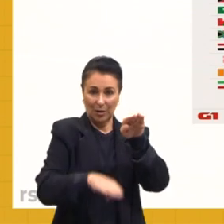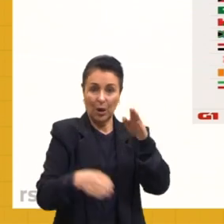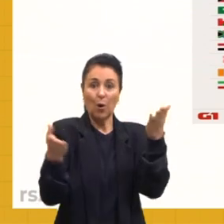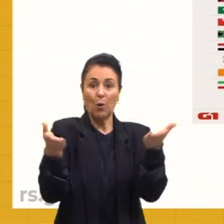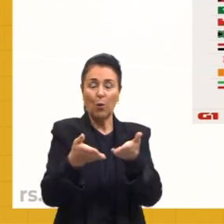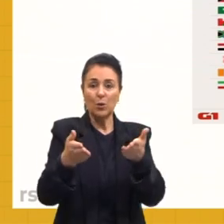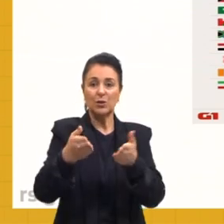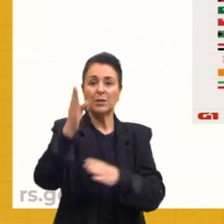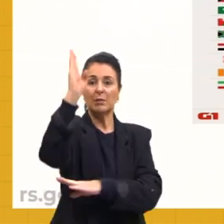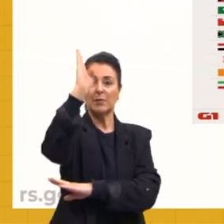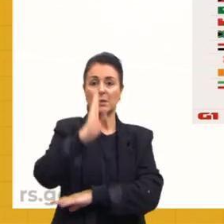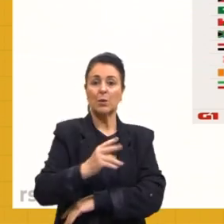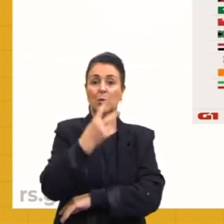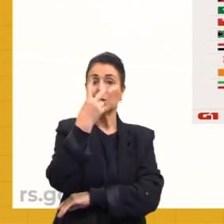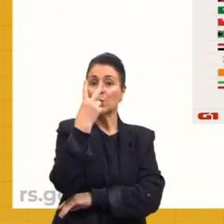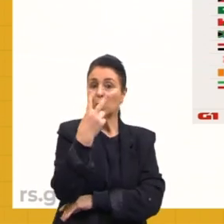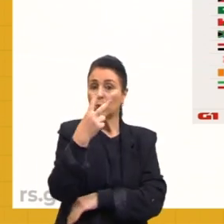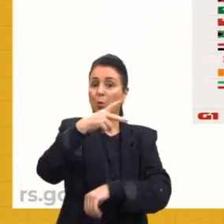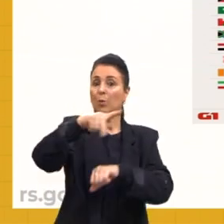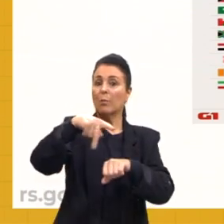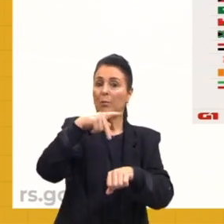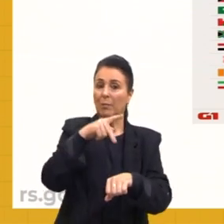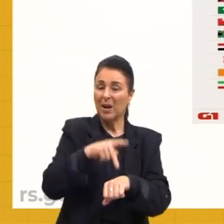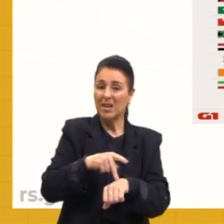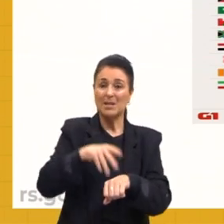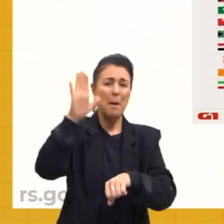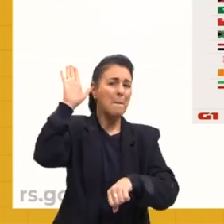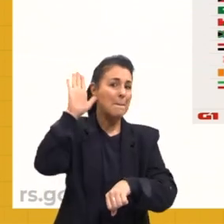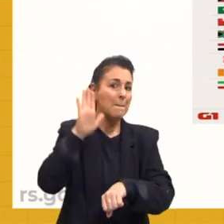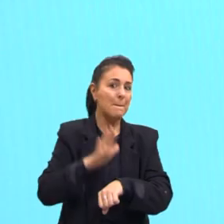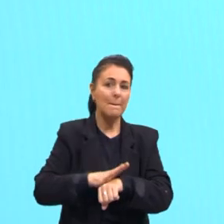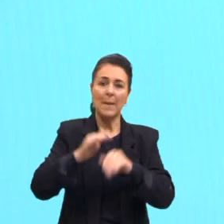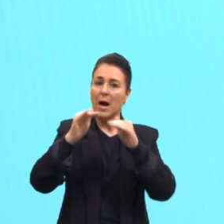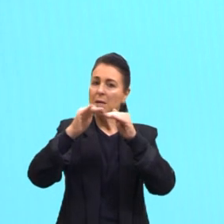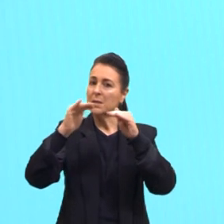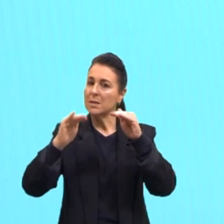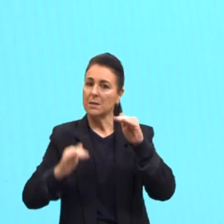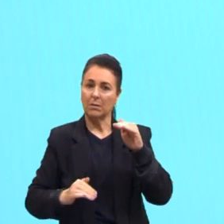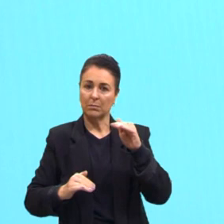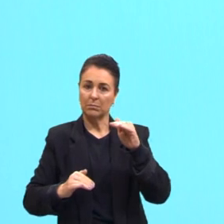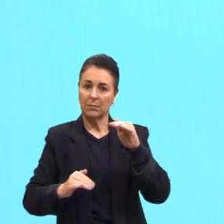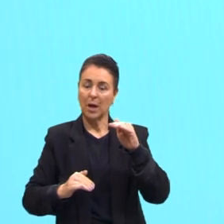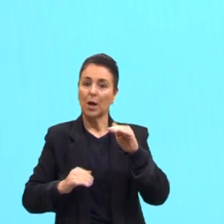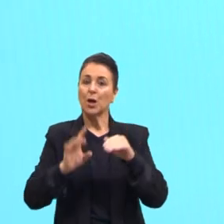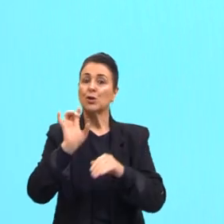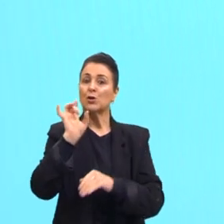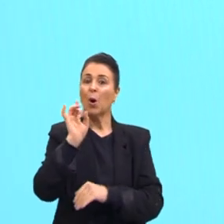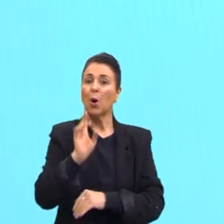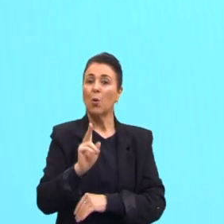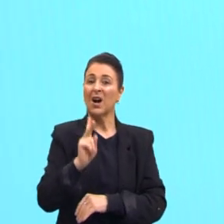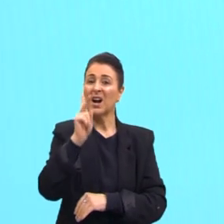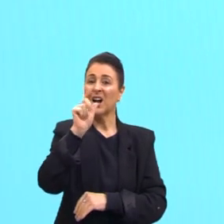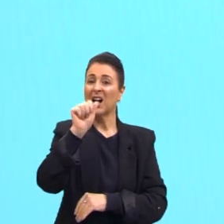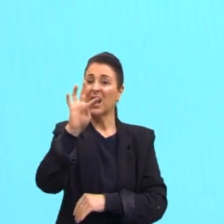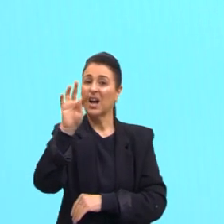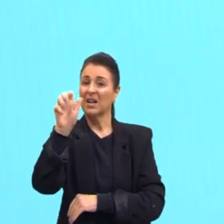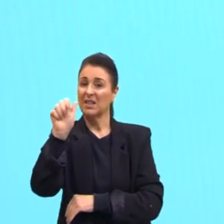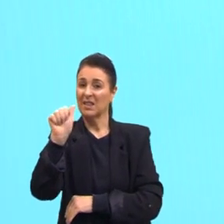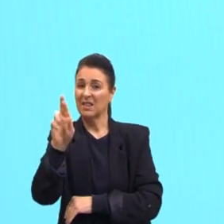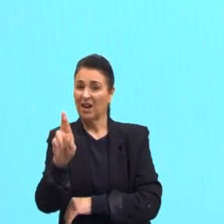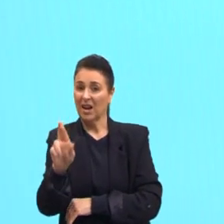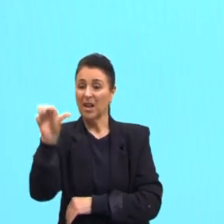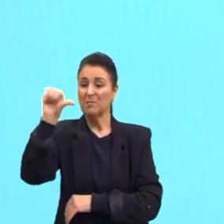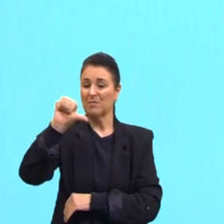Brasil hoje é o segundo país mais desigual do mundo. A concentração. Nós perdemos apenas para o Catar na concentração de renda brasileira.